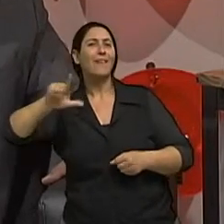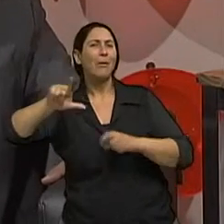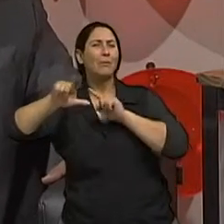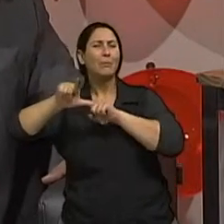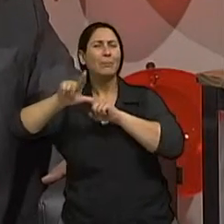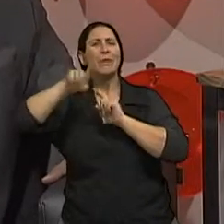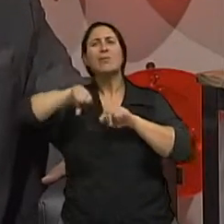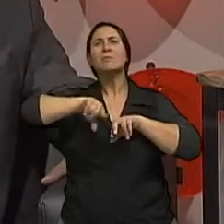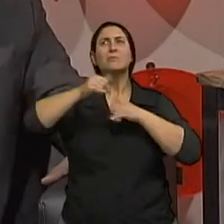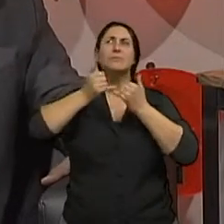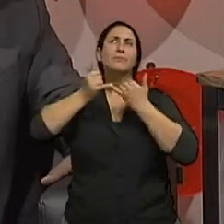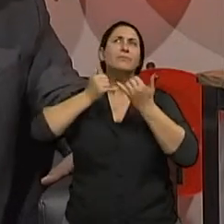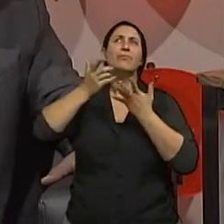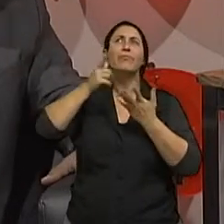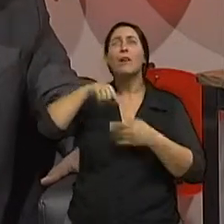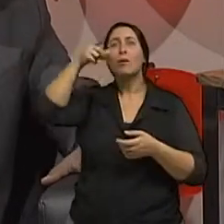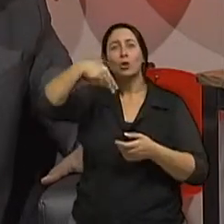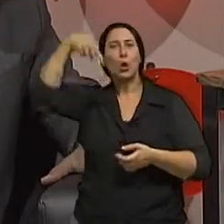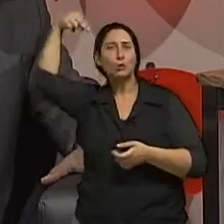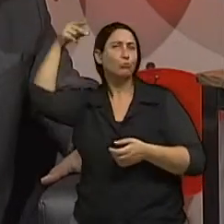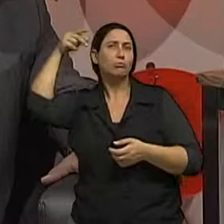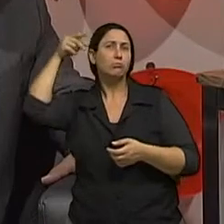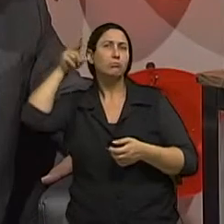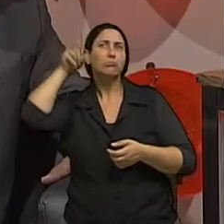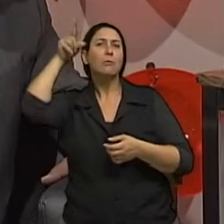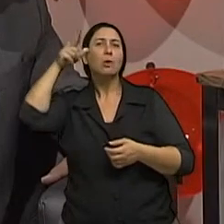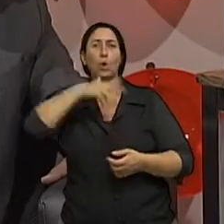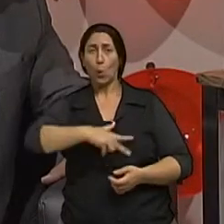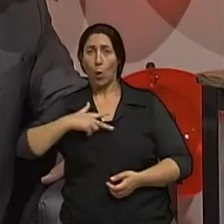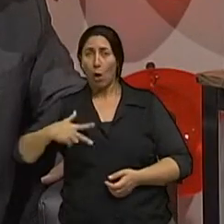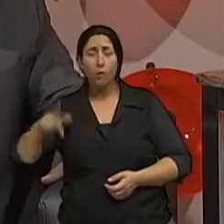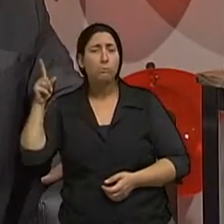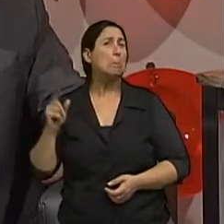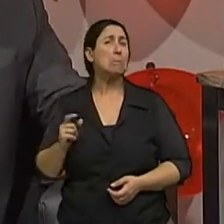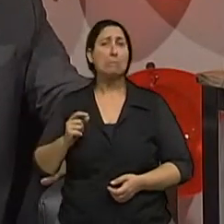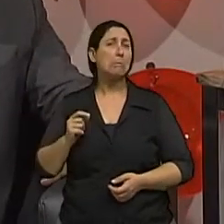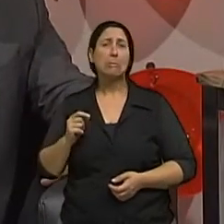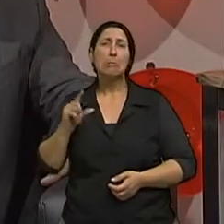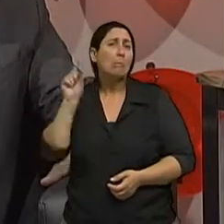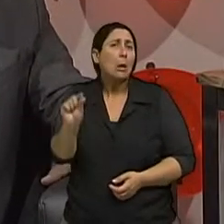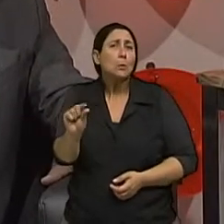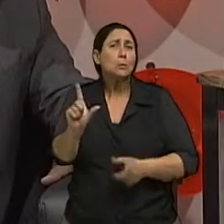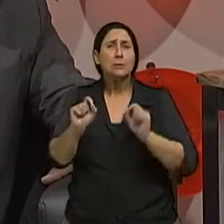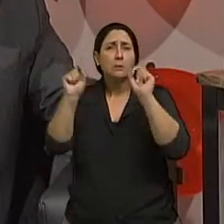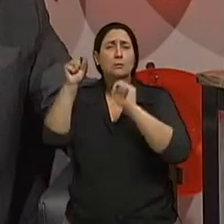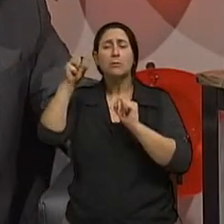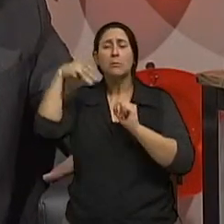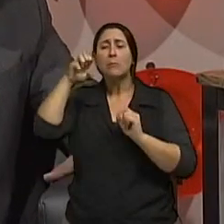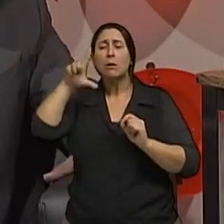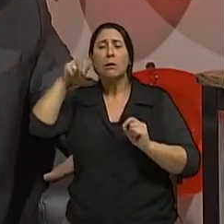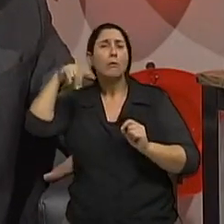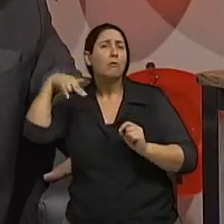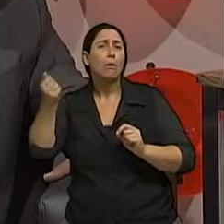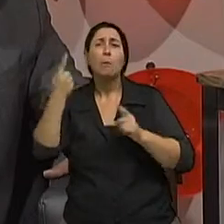países do norte. Na Noruega o número de melanoma é mínimo. É mínimo. porque na Grã